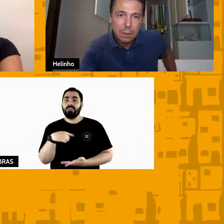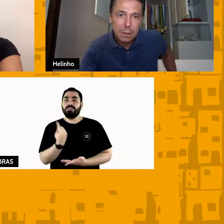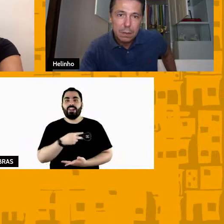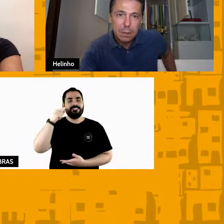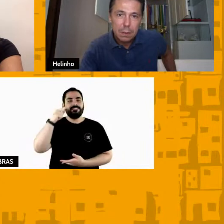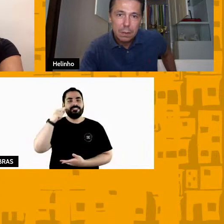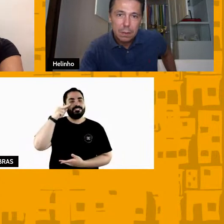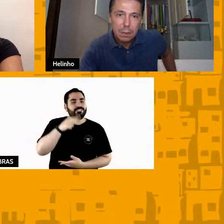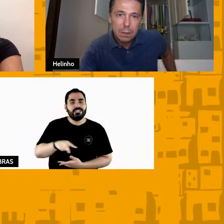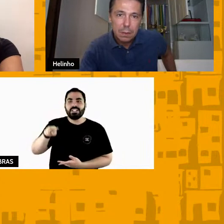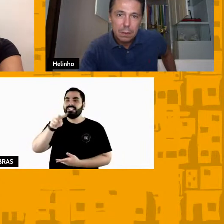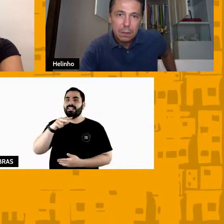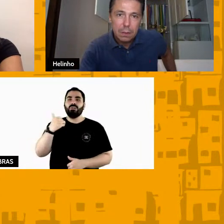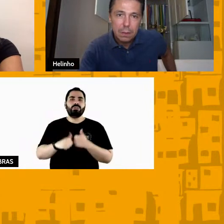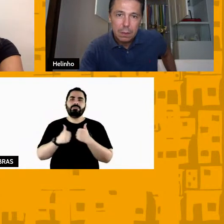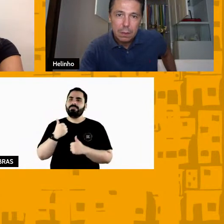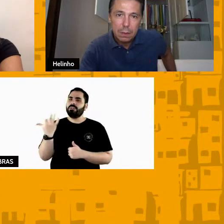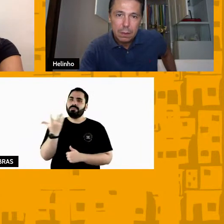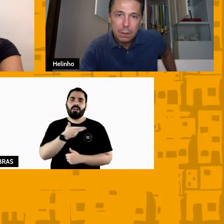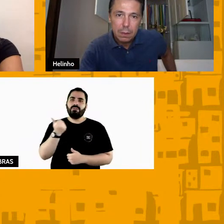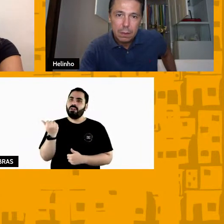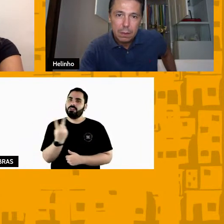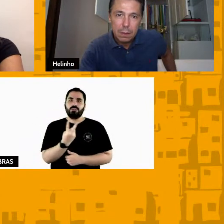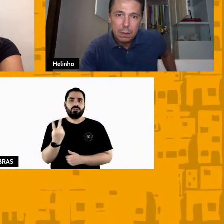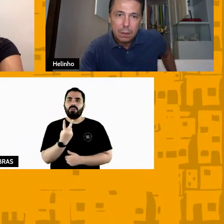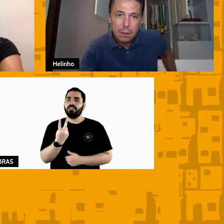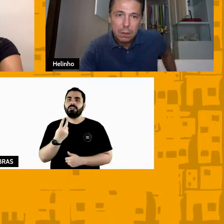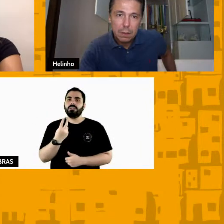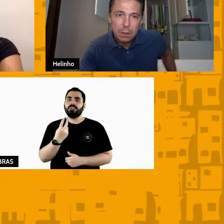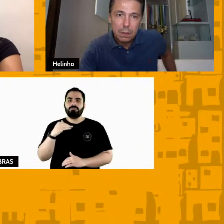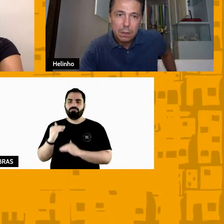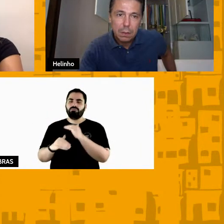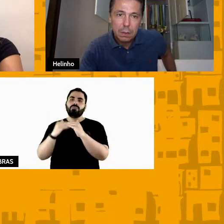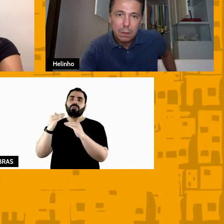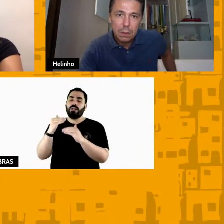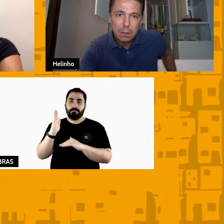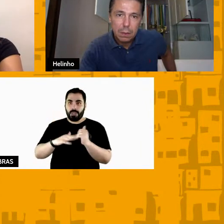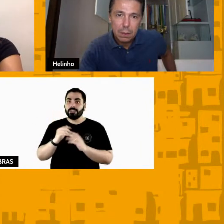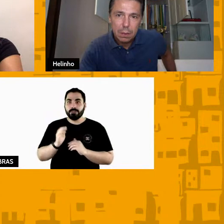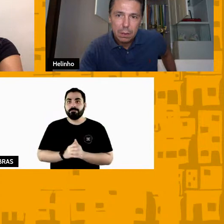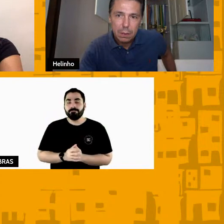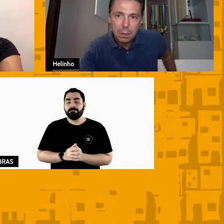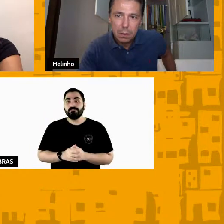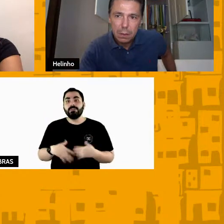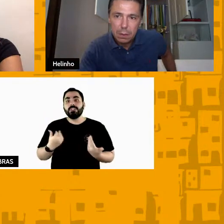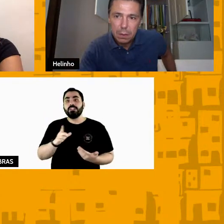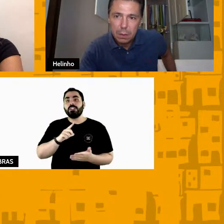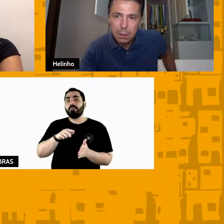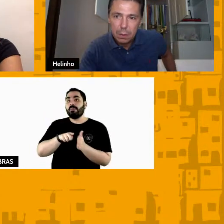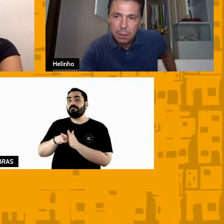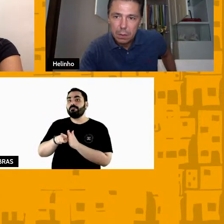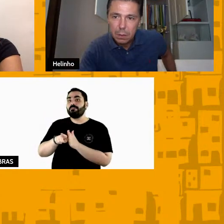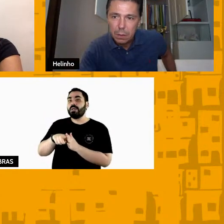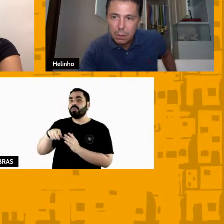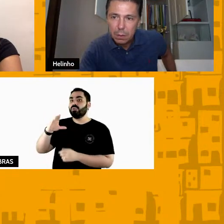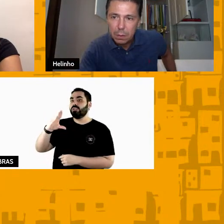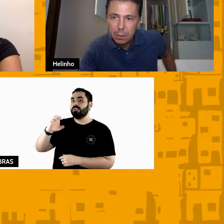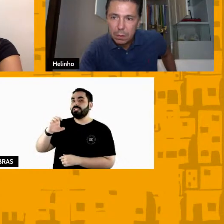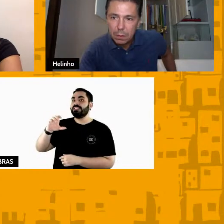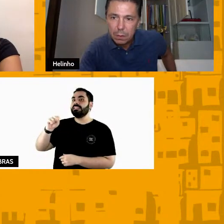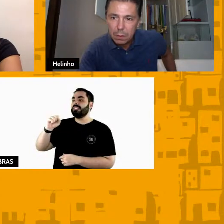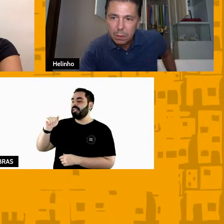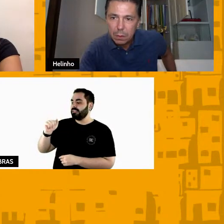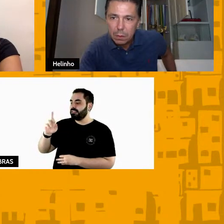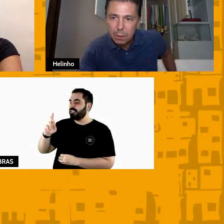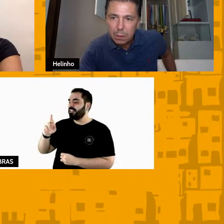esporte nobre que vocês constroem na prática tem uma pergunta do César que ele fez lá no comecinho que eu até deixei